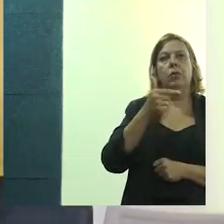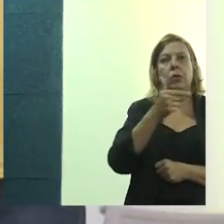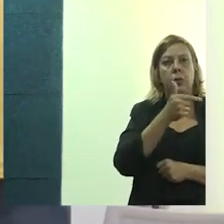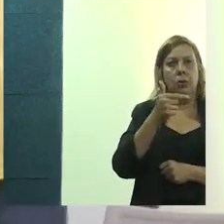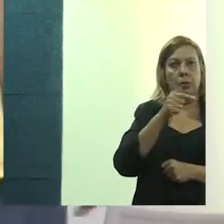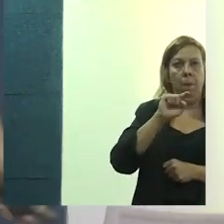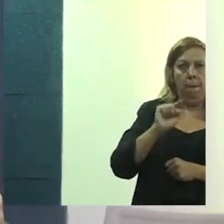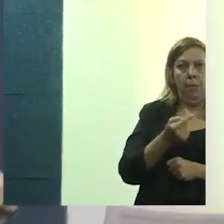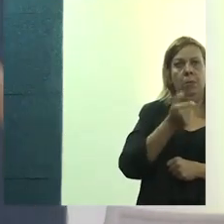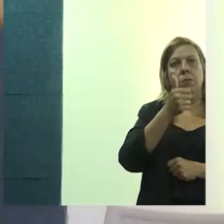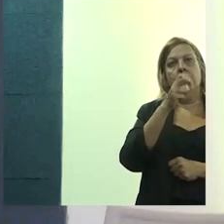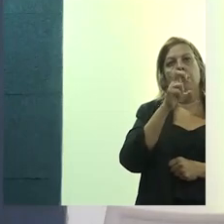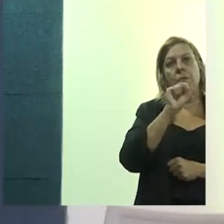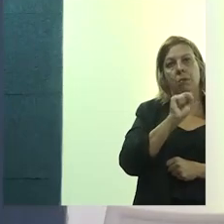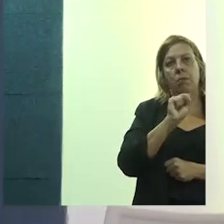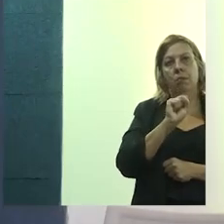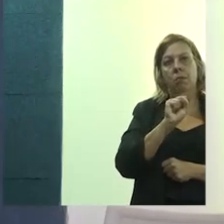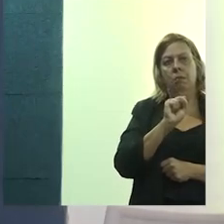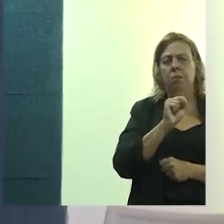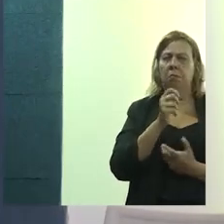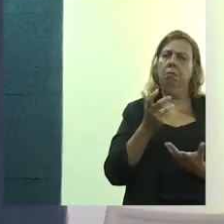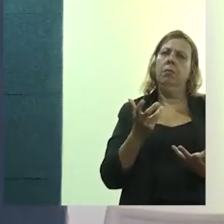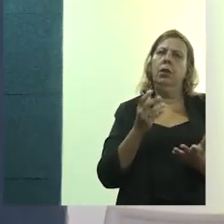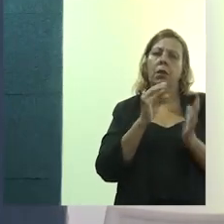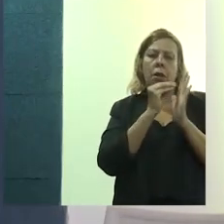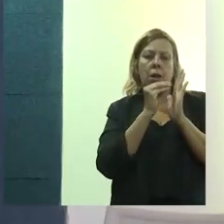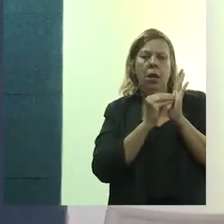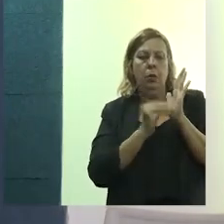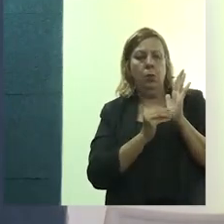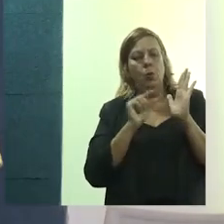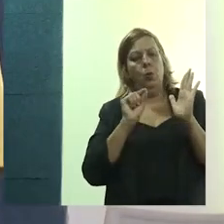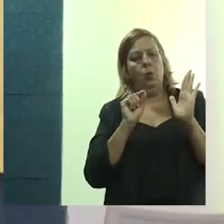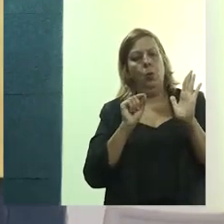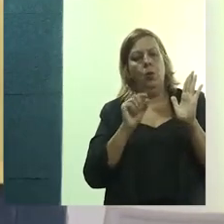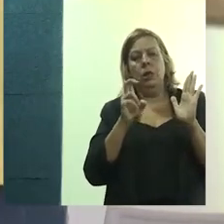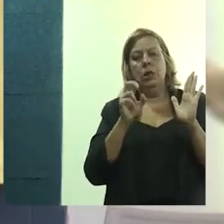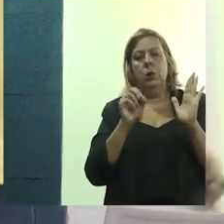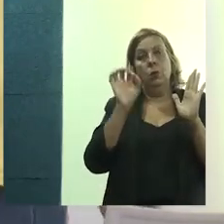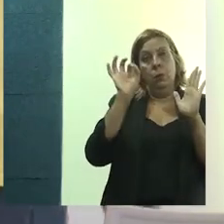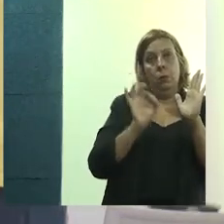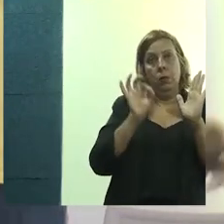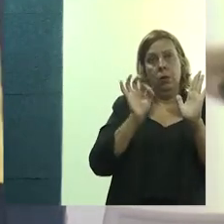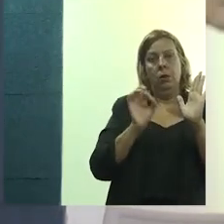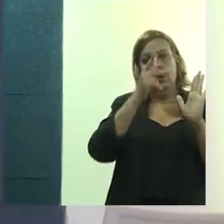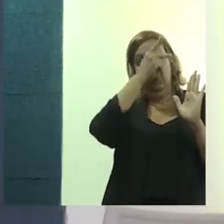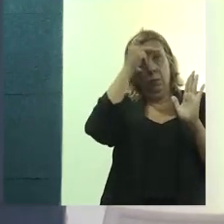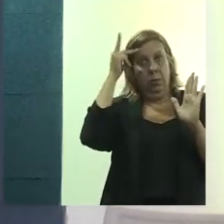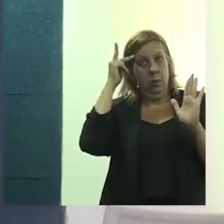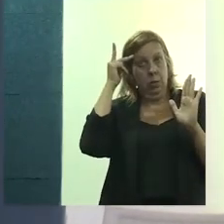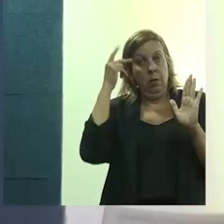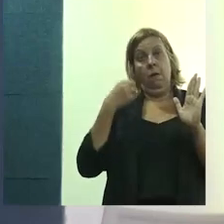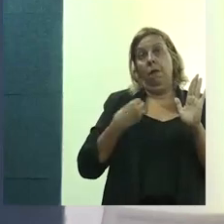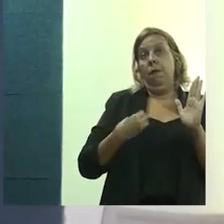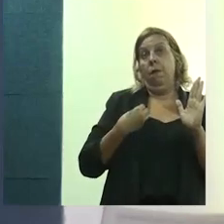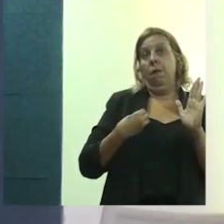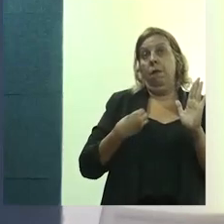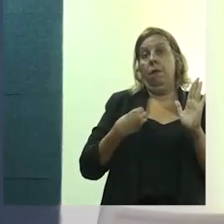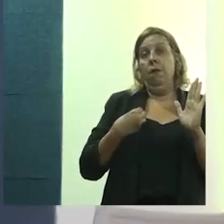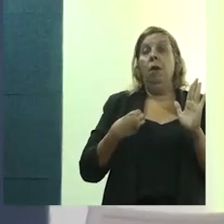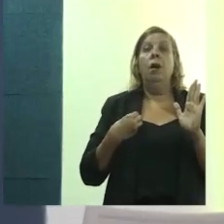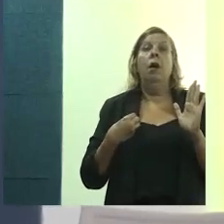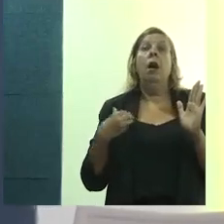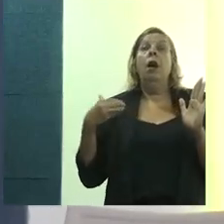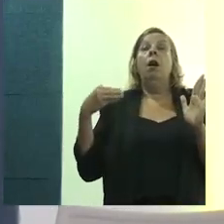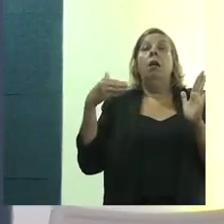.158. A gente tem um dado também que quase 50% da população vive com